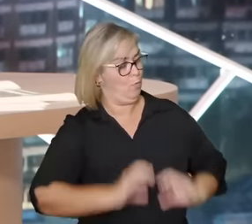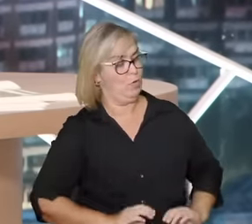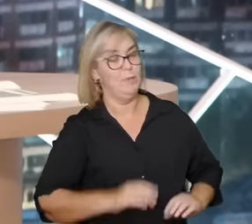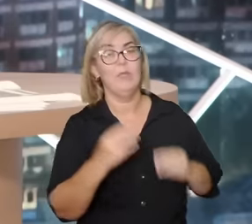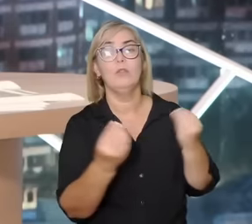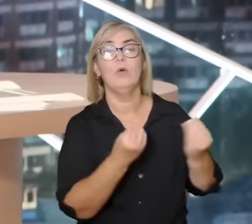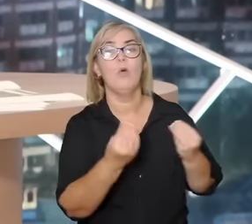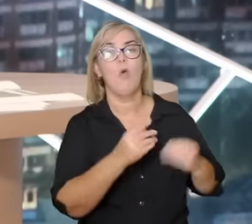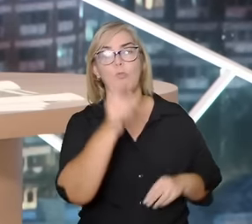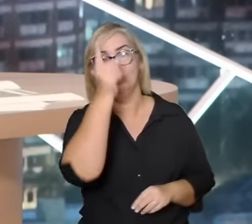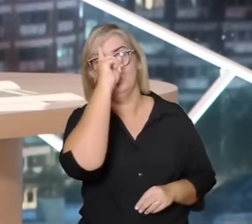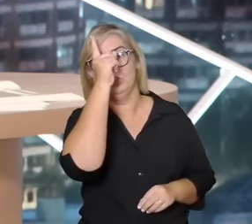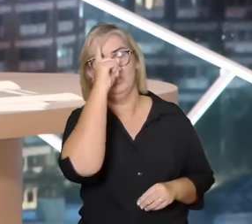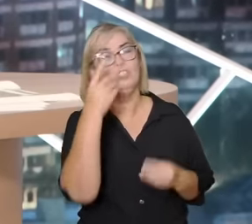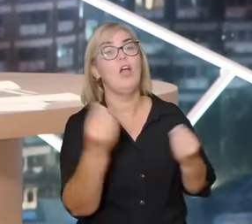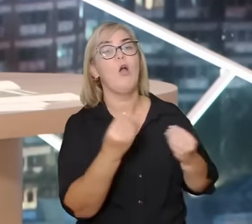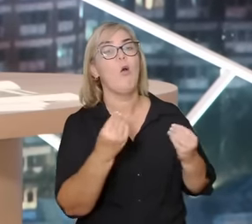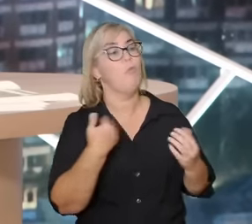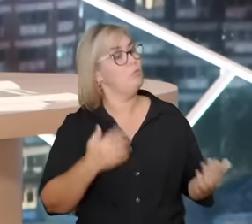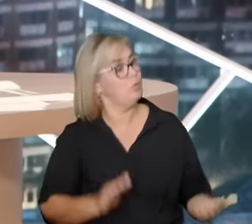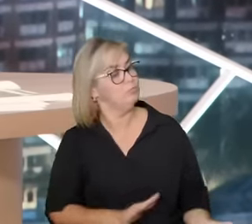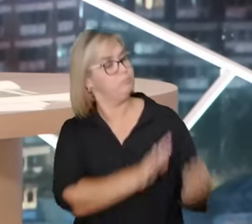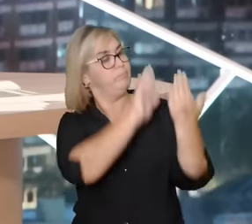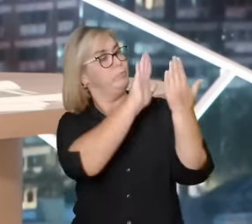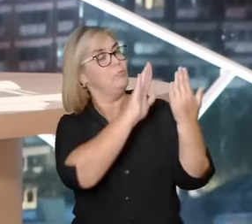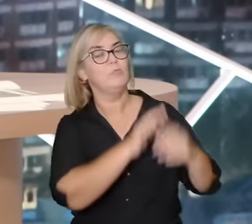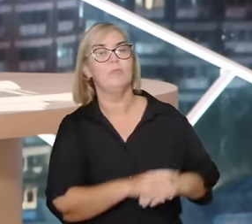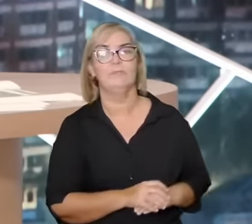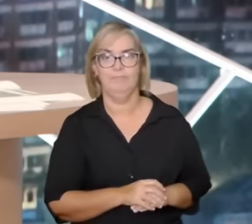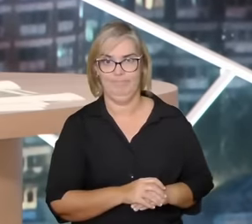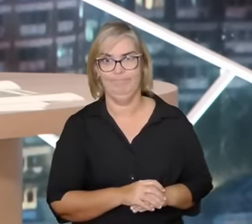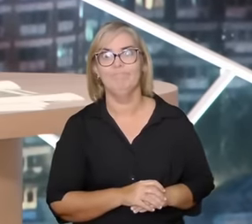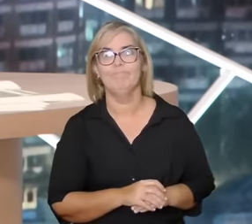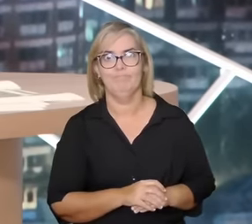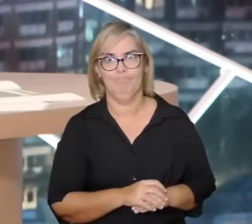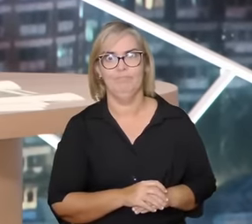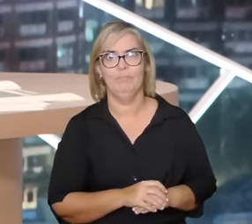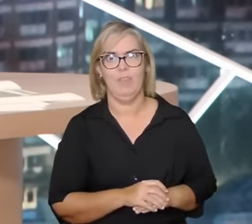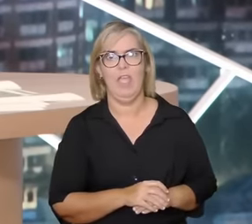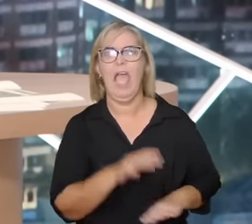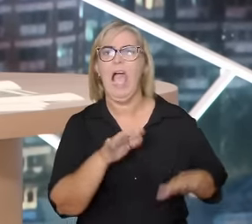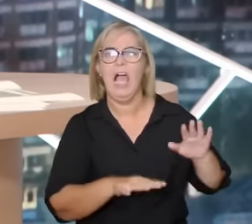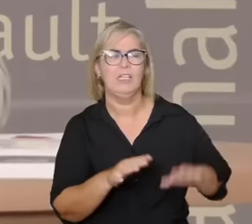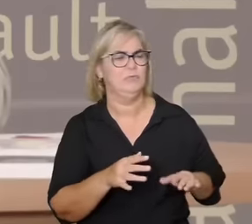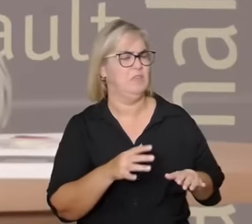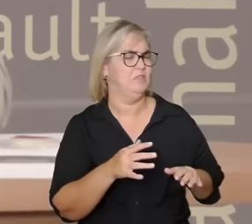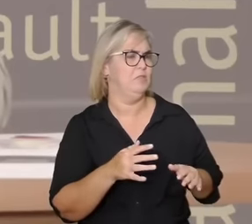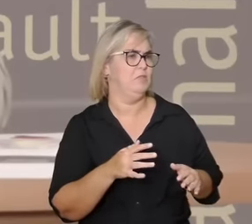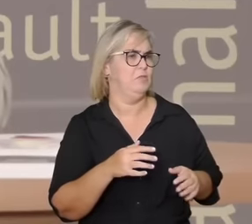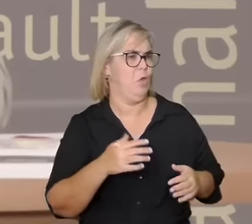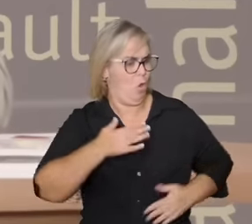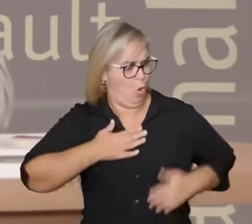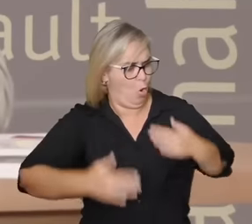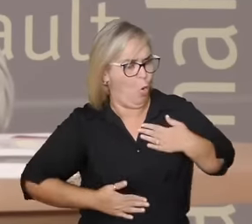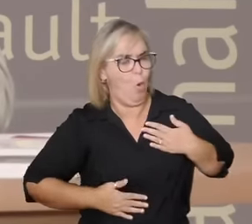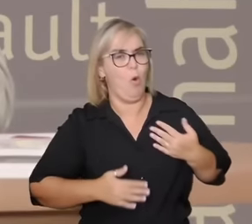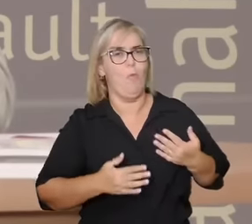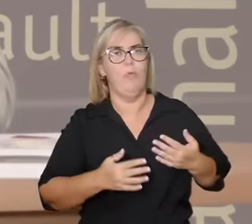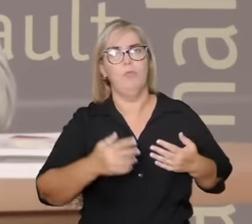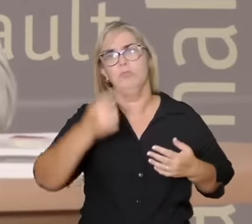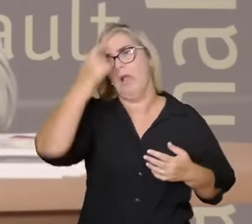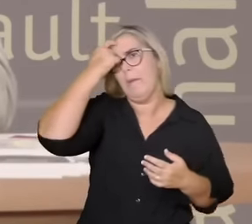como a gente reage no mundo como são as reações reações físicas químicas como as reações coincidão